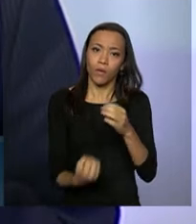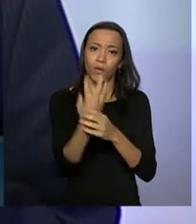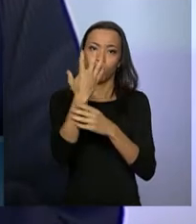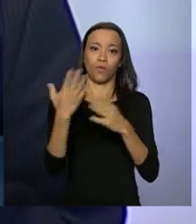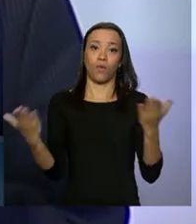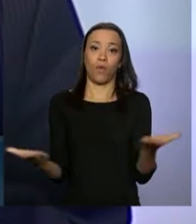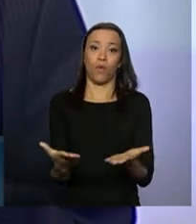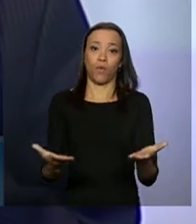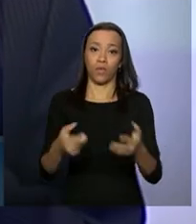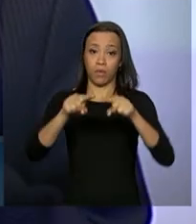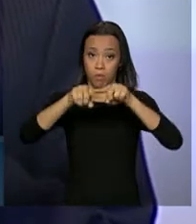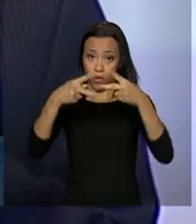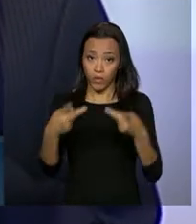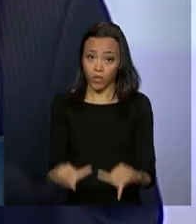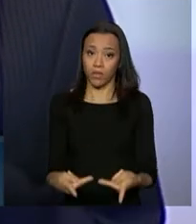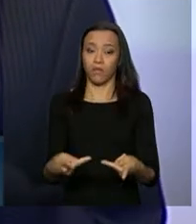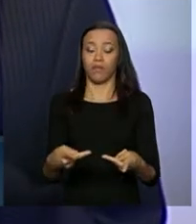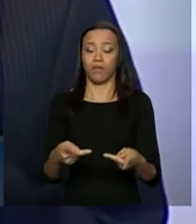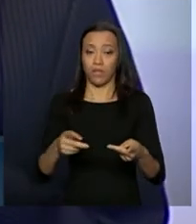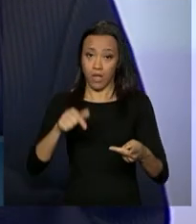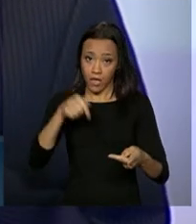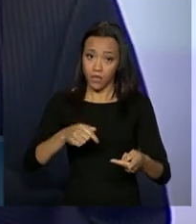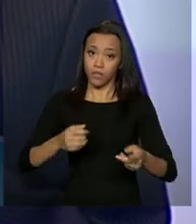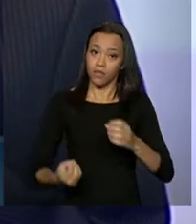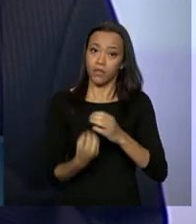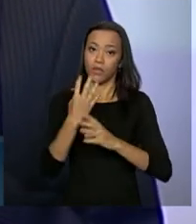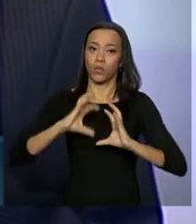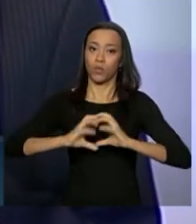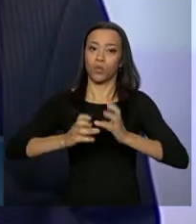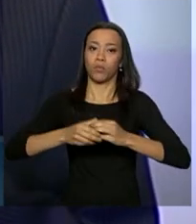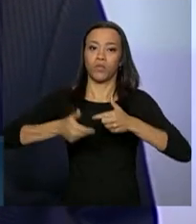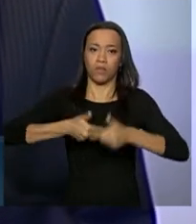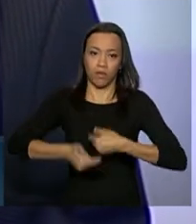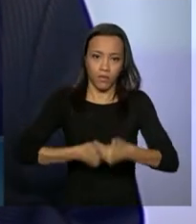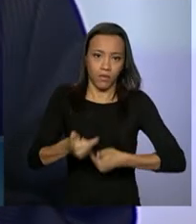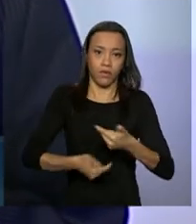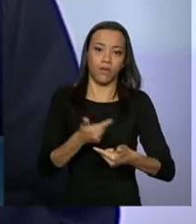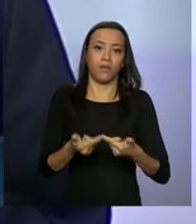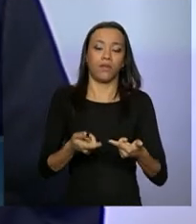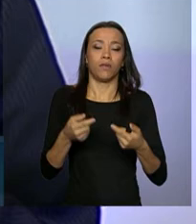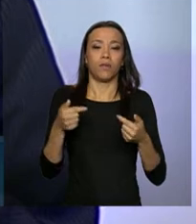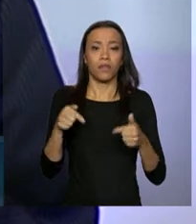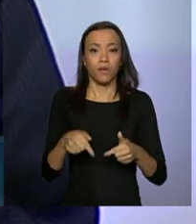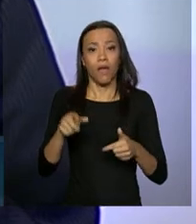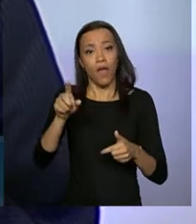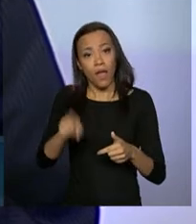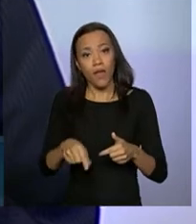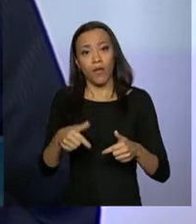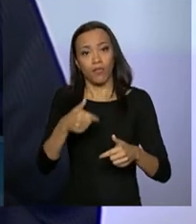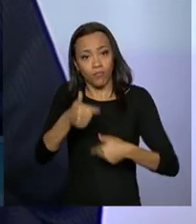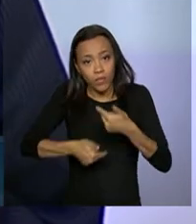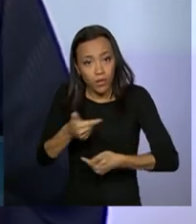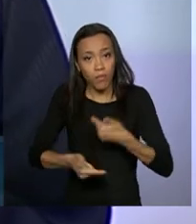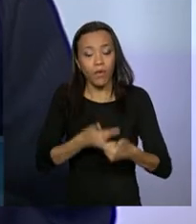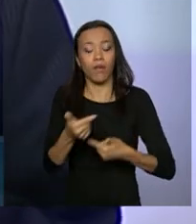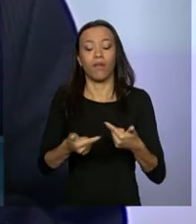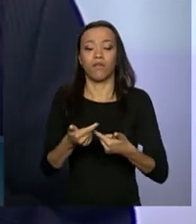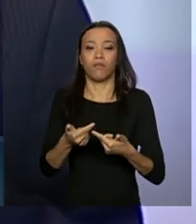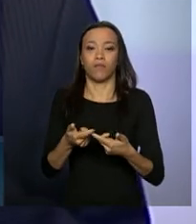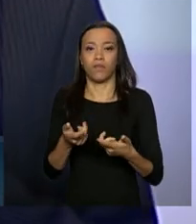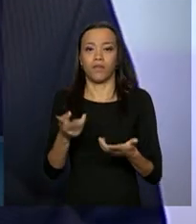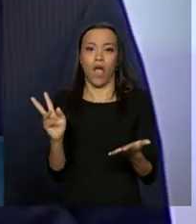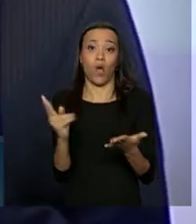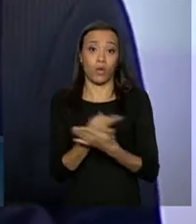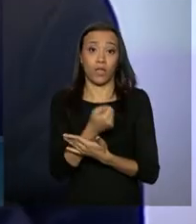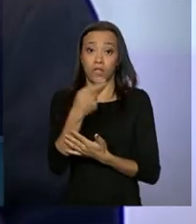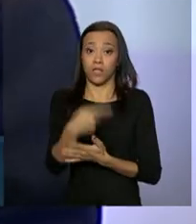como disse aqui o Camargo, é uma ação que se desenvolve no Brasil e talvez não